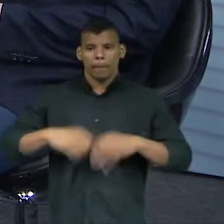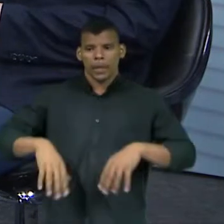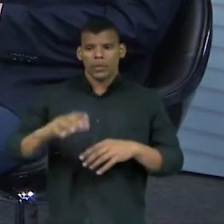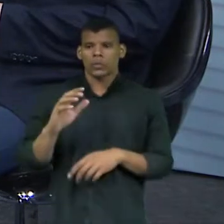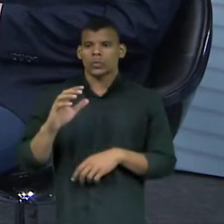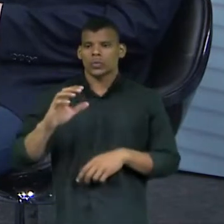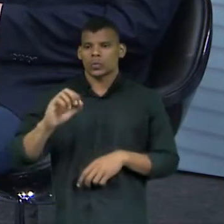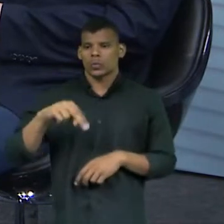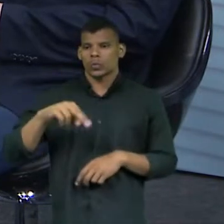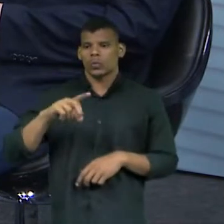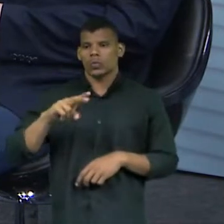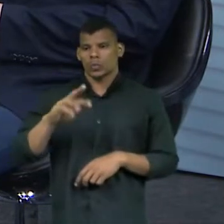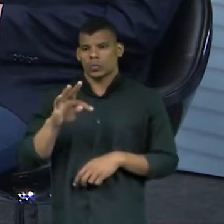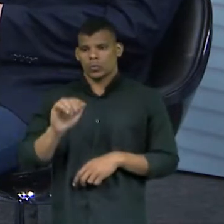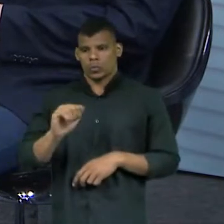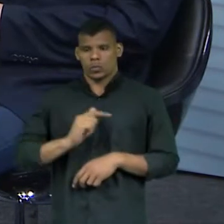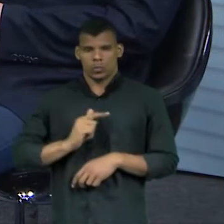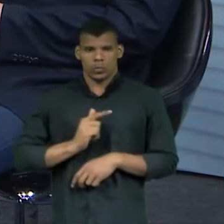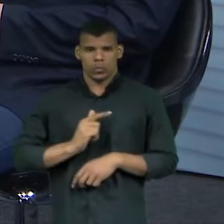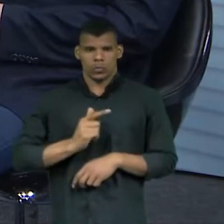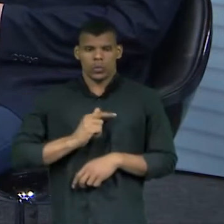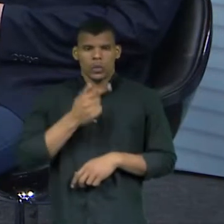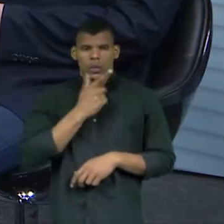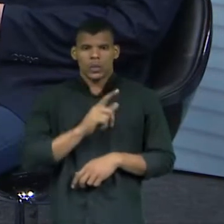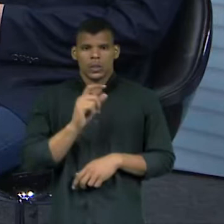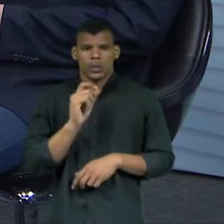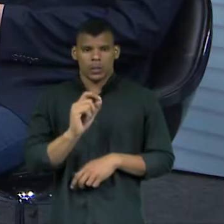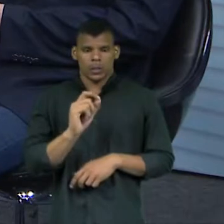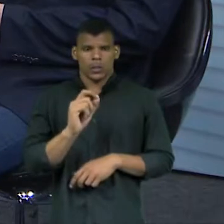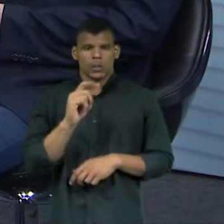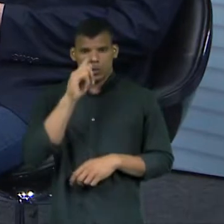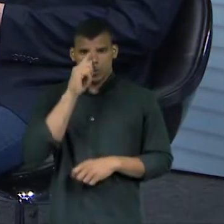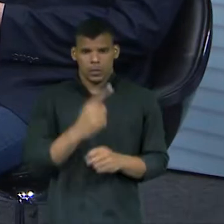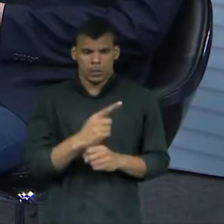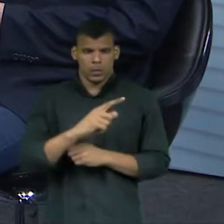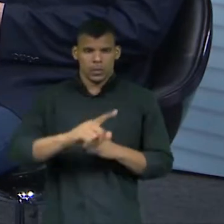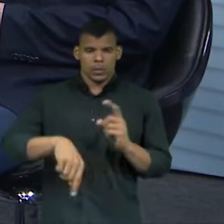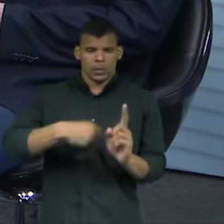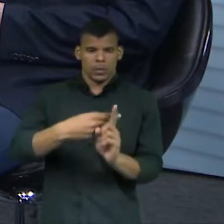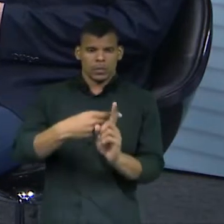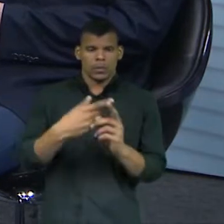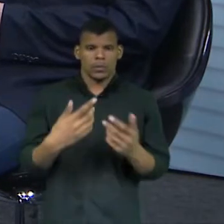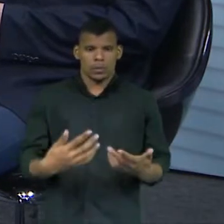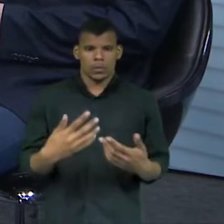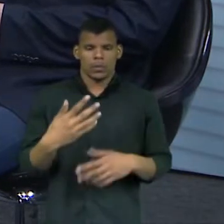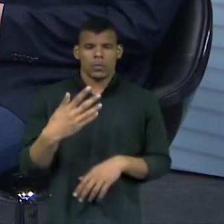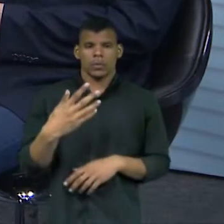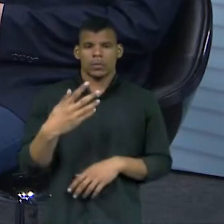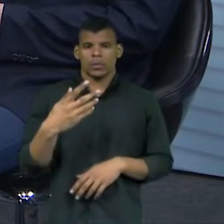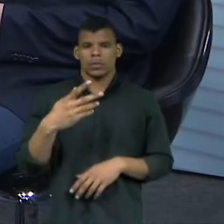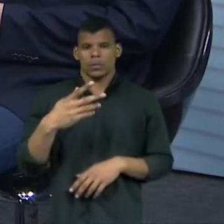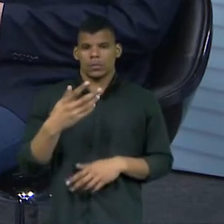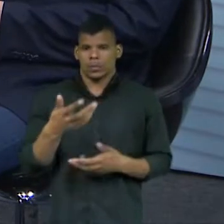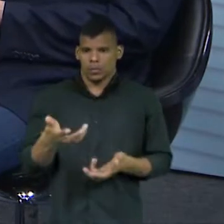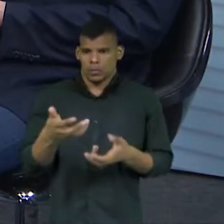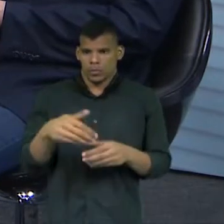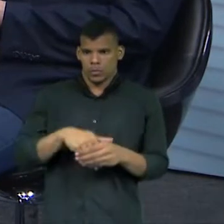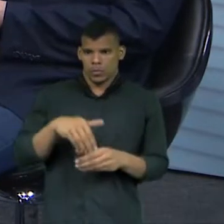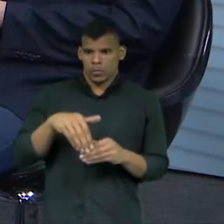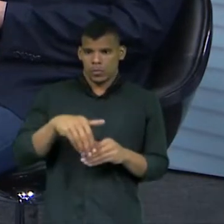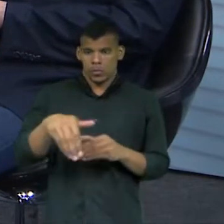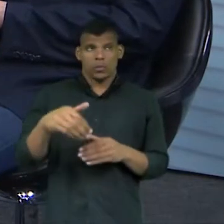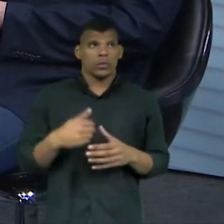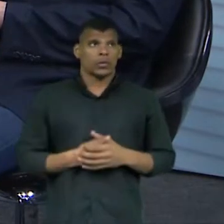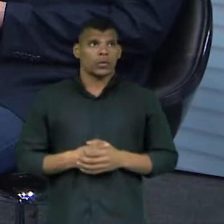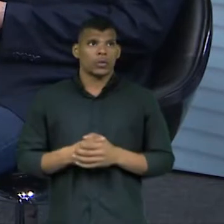conduta trouxe, tanto para a administração como para o pleito eleitoral. Quer dizer,